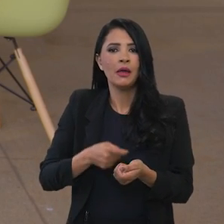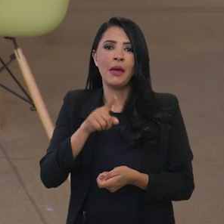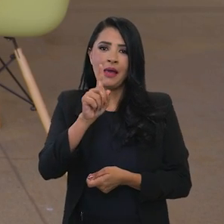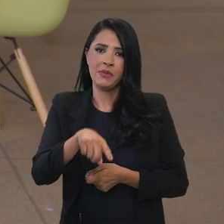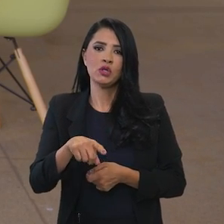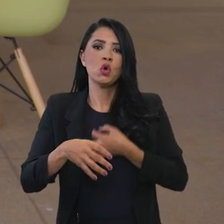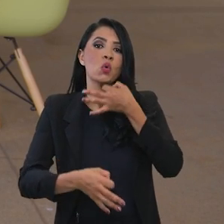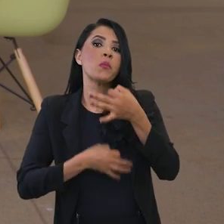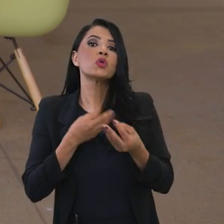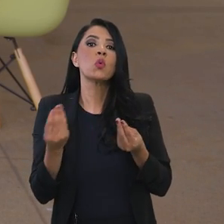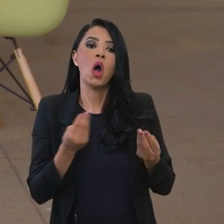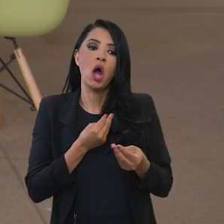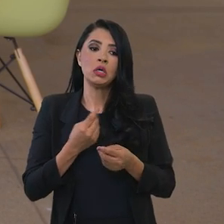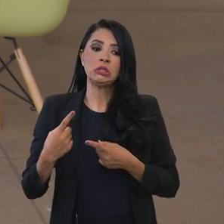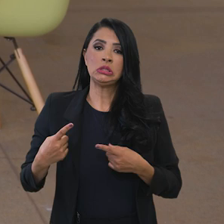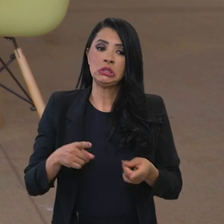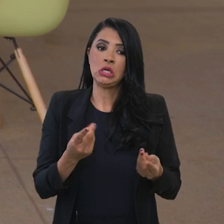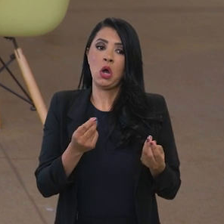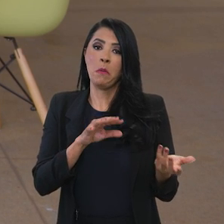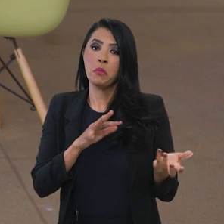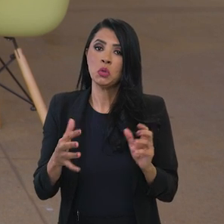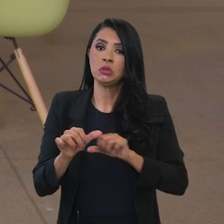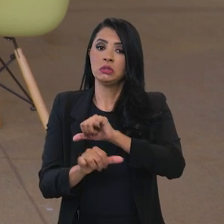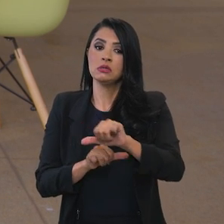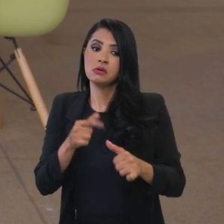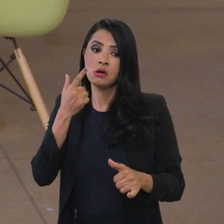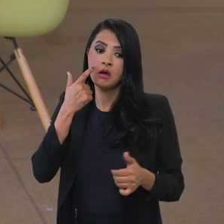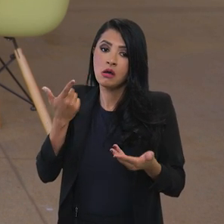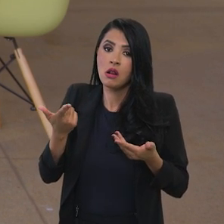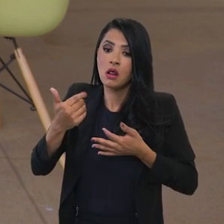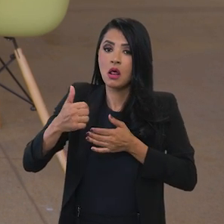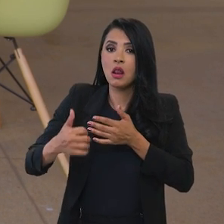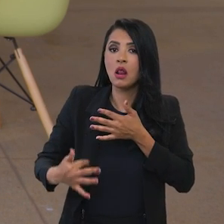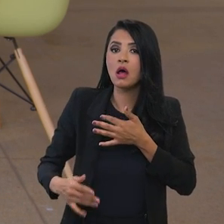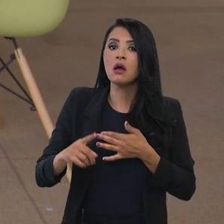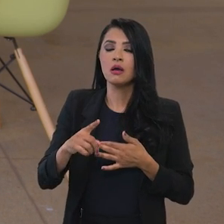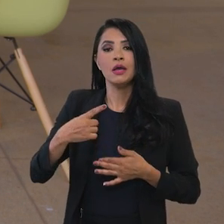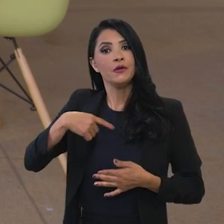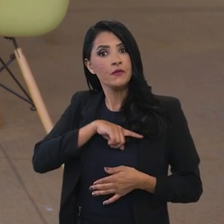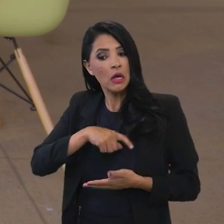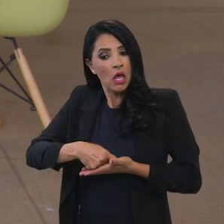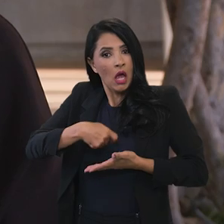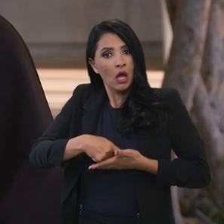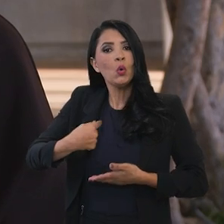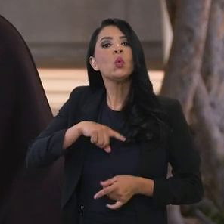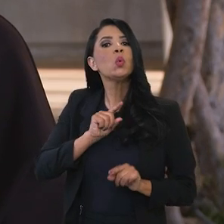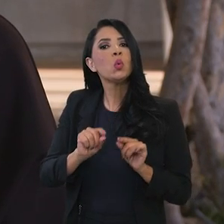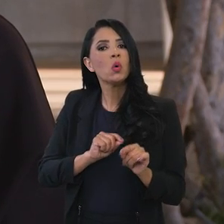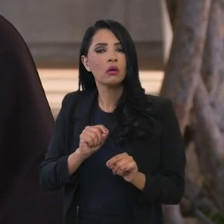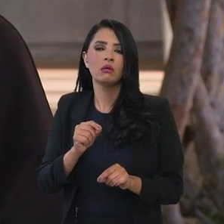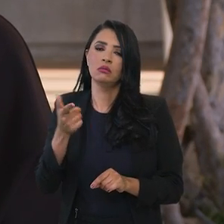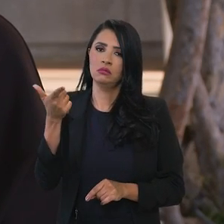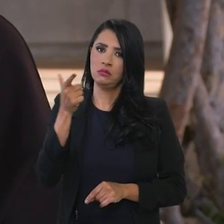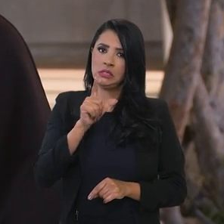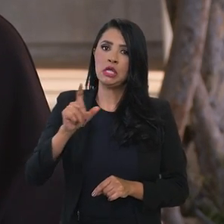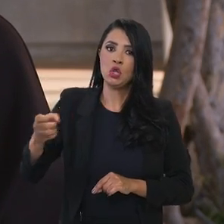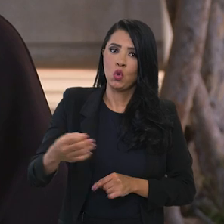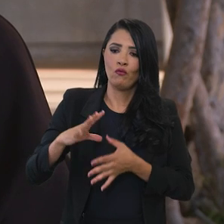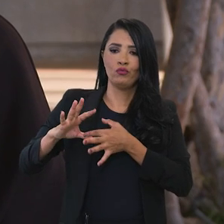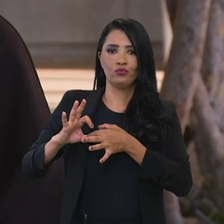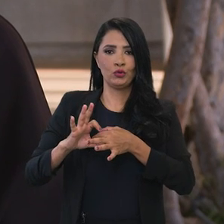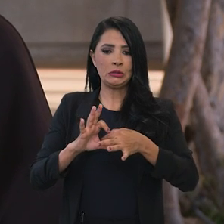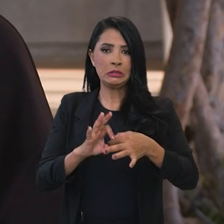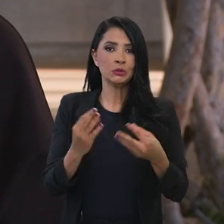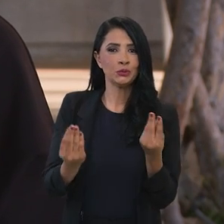mudanças climáticas, etc. E isso nos força a lidar com essas novas circunstâncias de uma maneira que no passado era